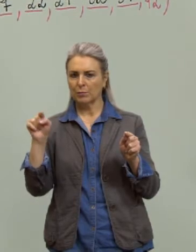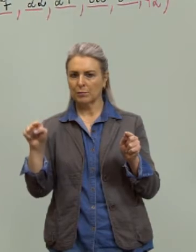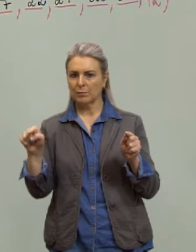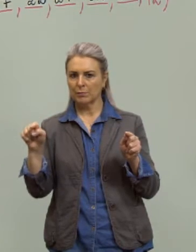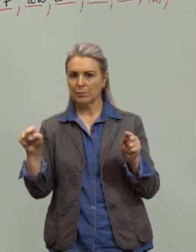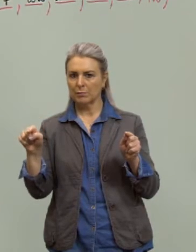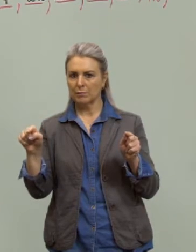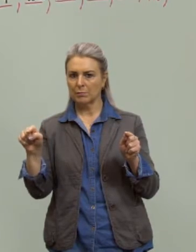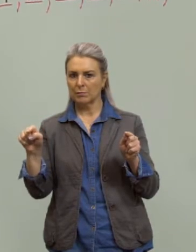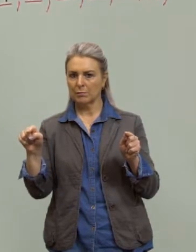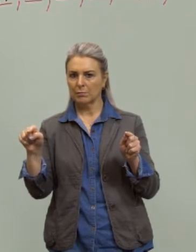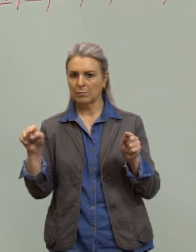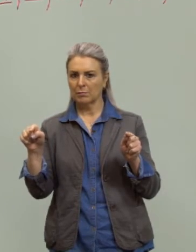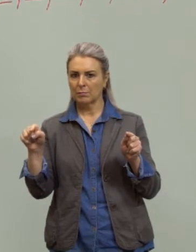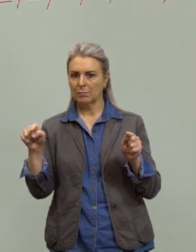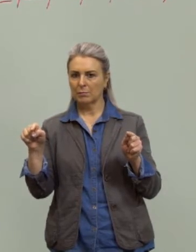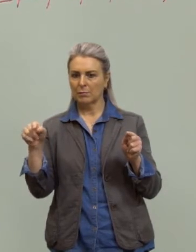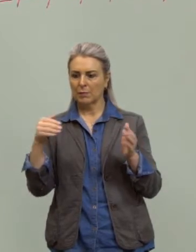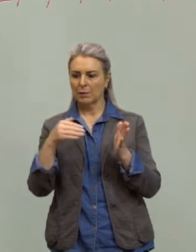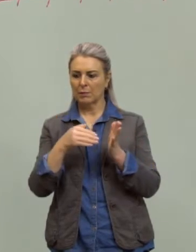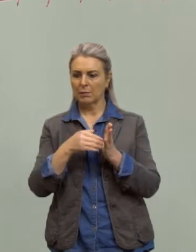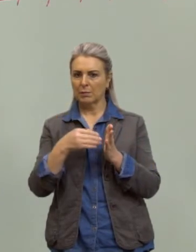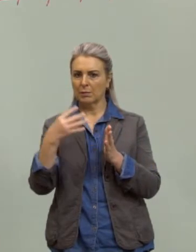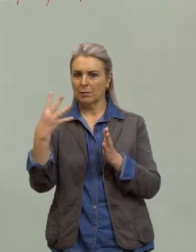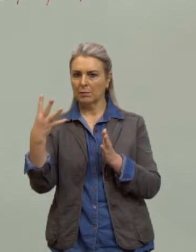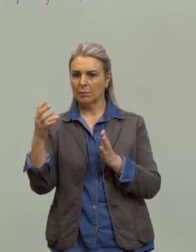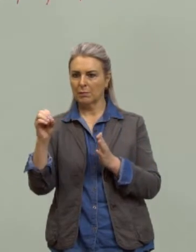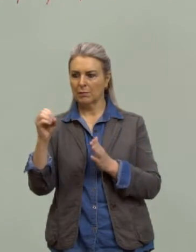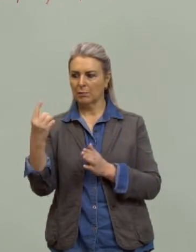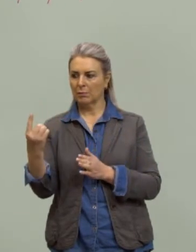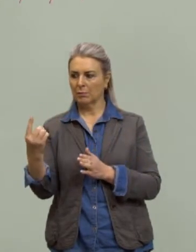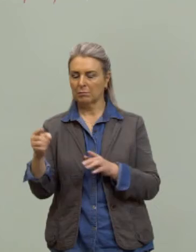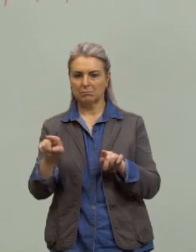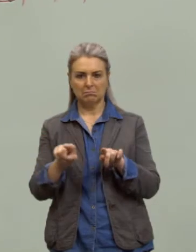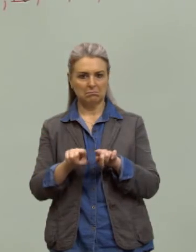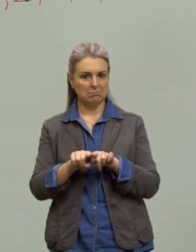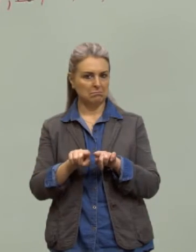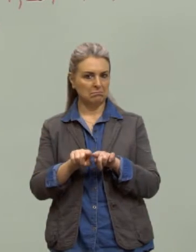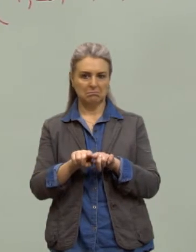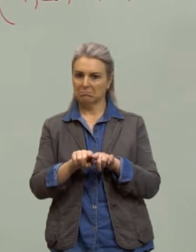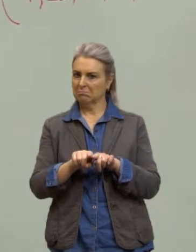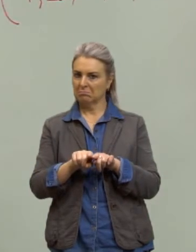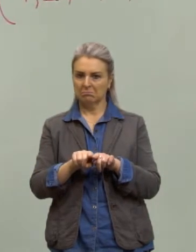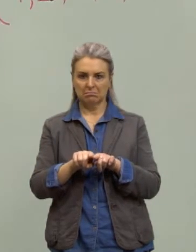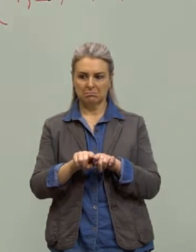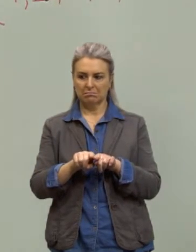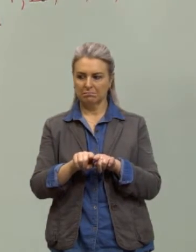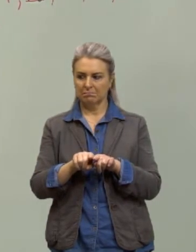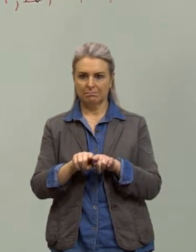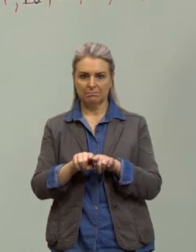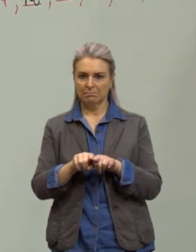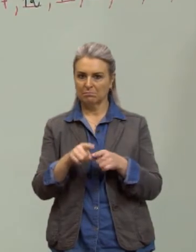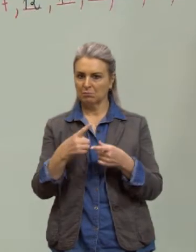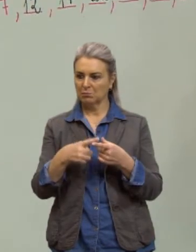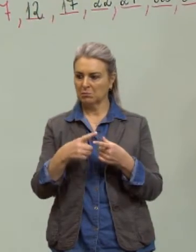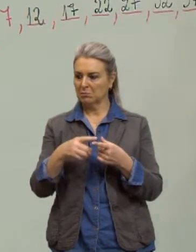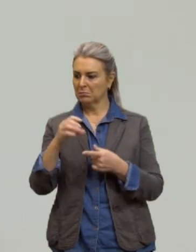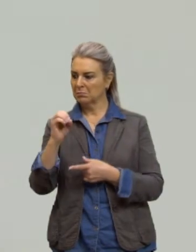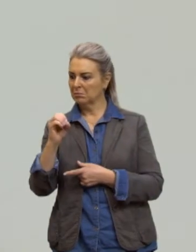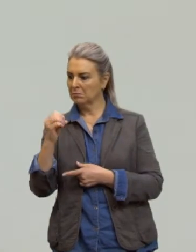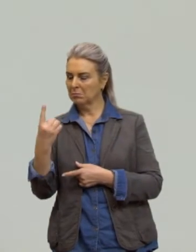quatrocentos e um certo? então o quatrocentos e um também não é como é que termina o quatrocentos e um? termina em zero um